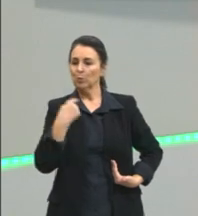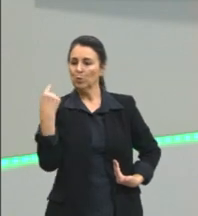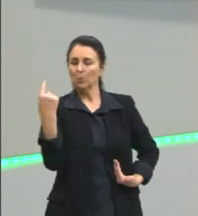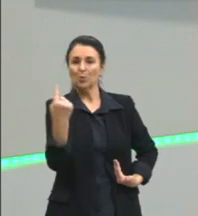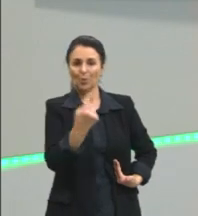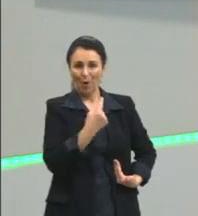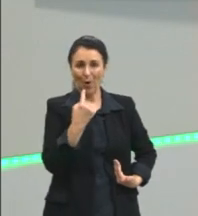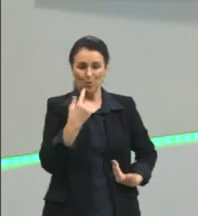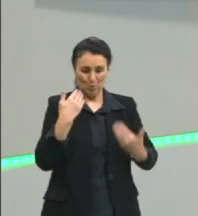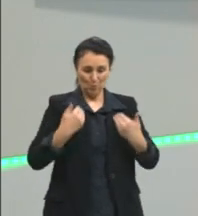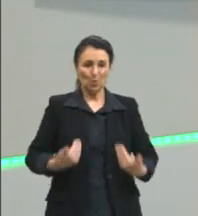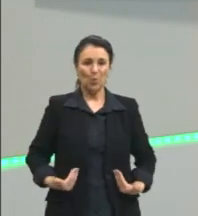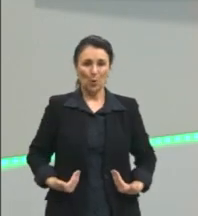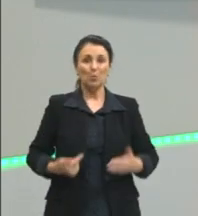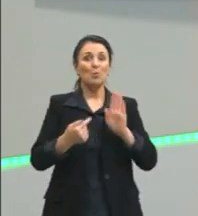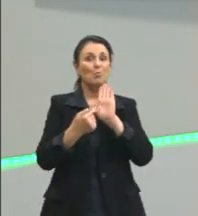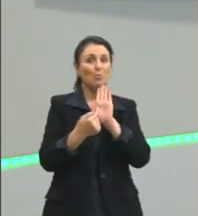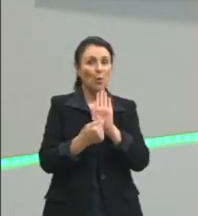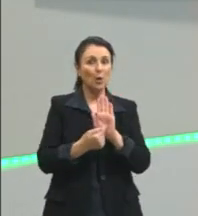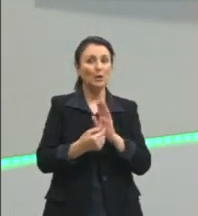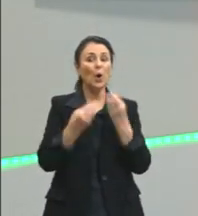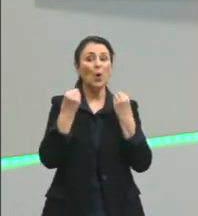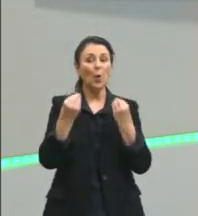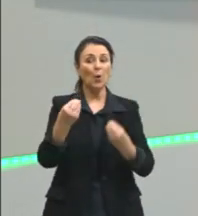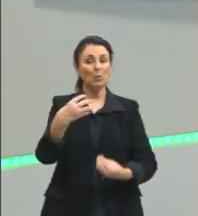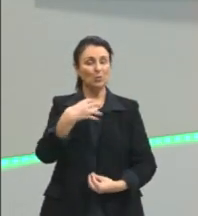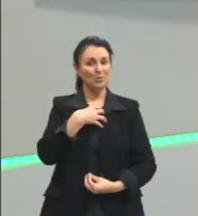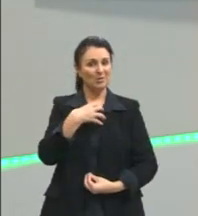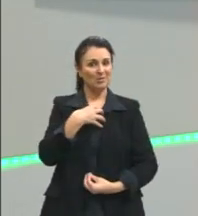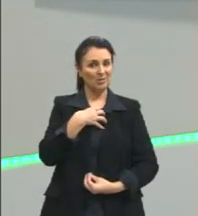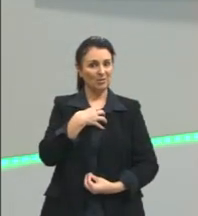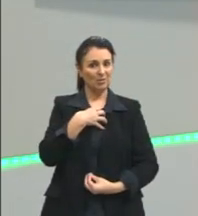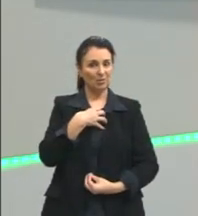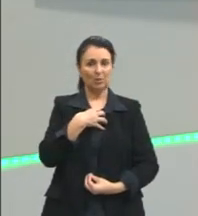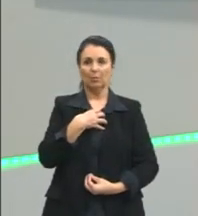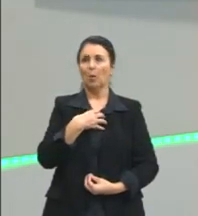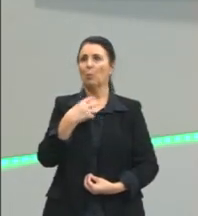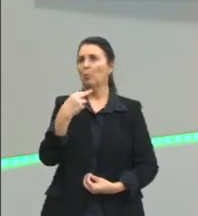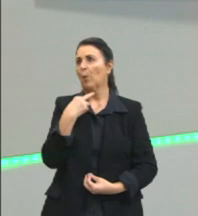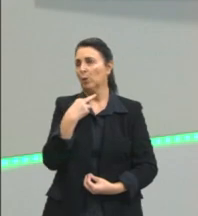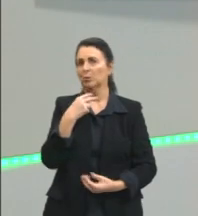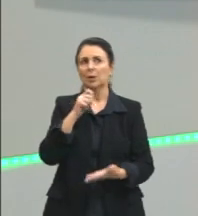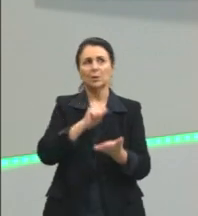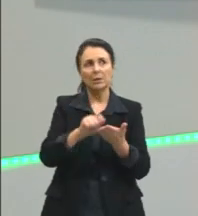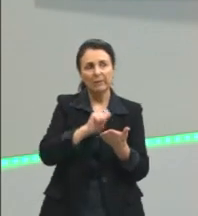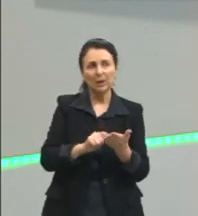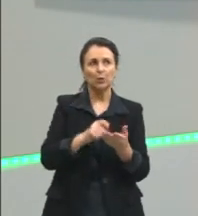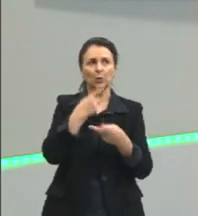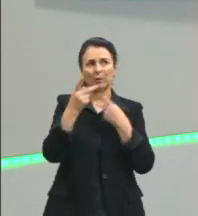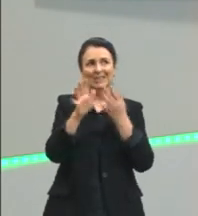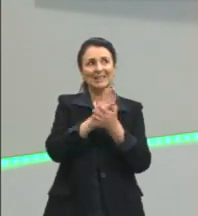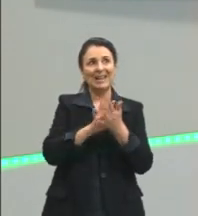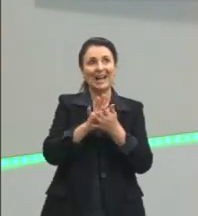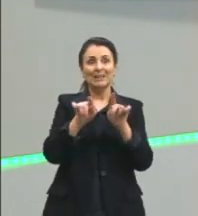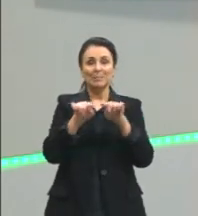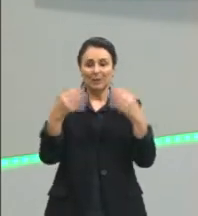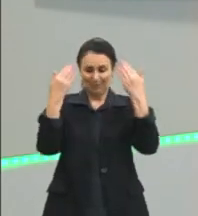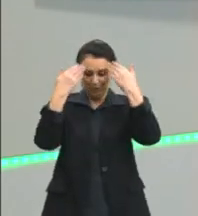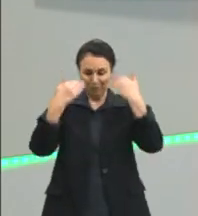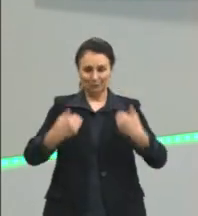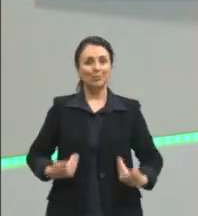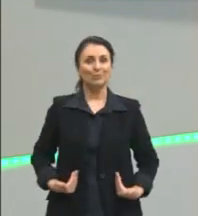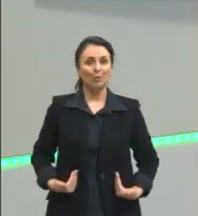sentindo naquele momento. Eu posso não estar escrevendo nem falando nada, mas o meu corpo fala sobre mim.